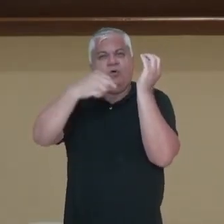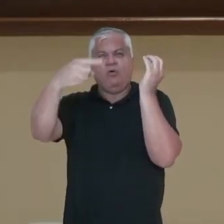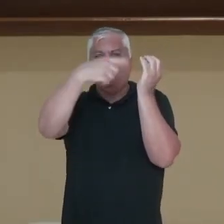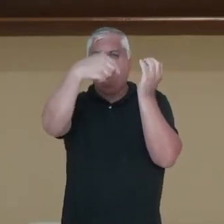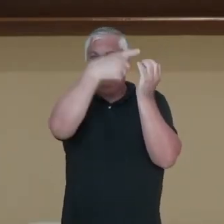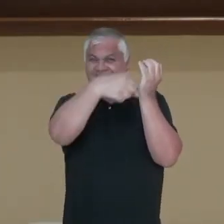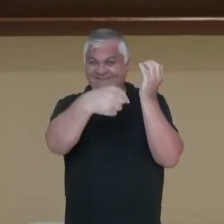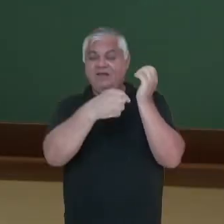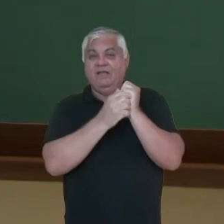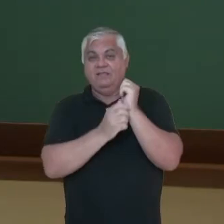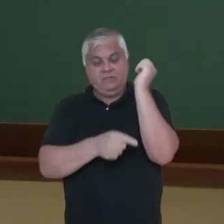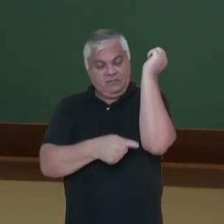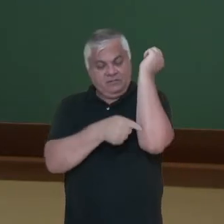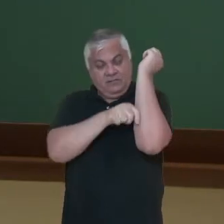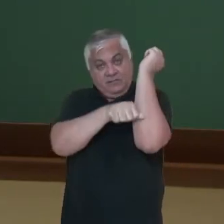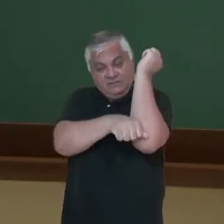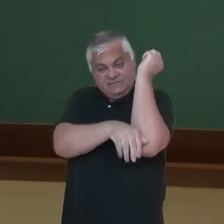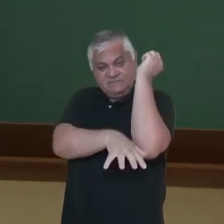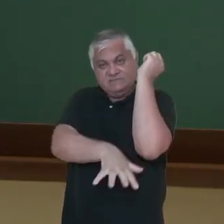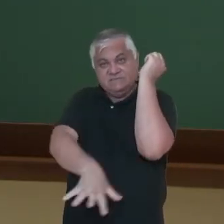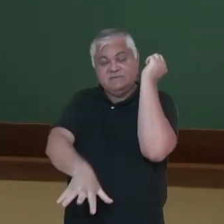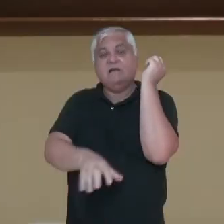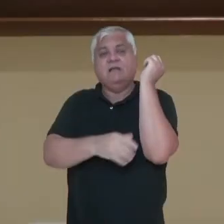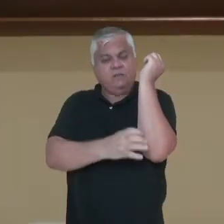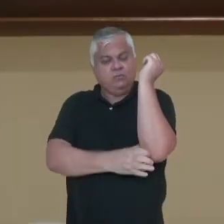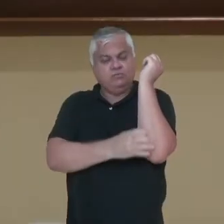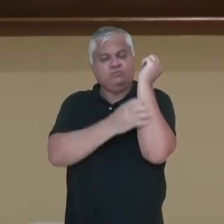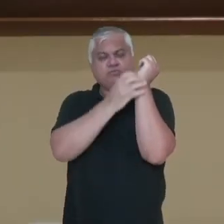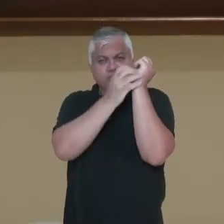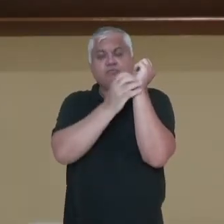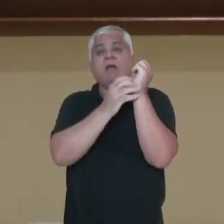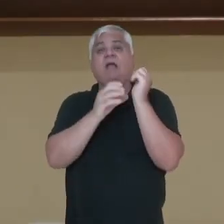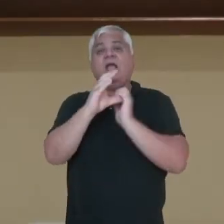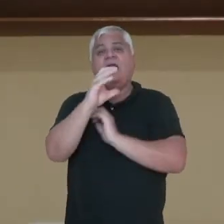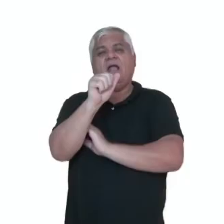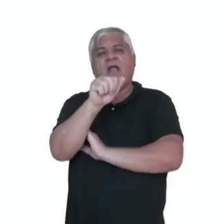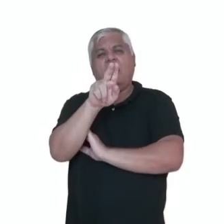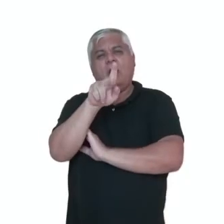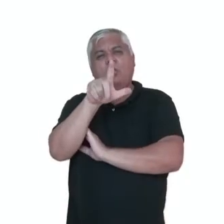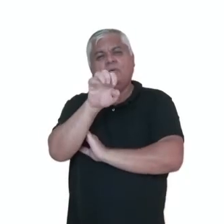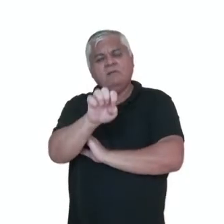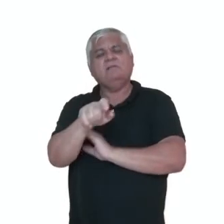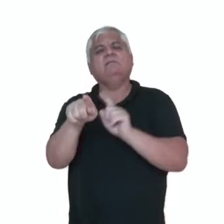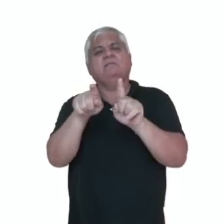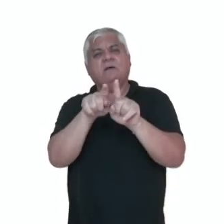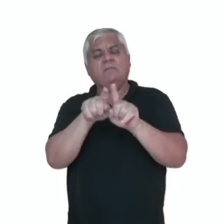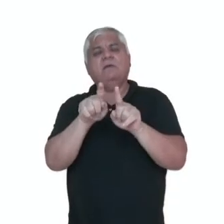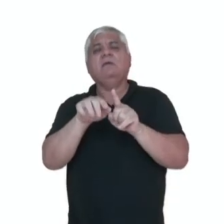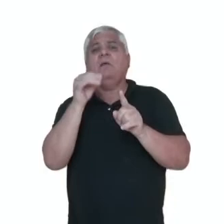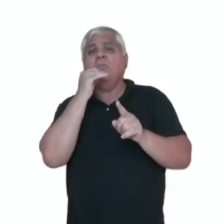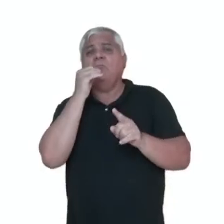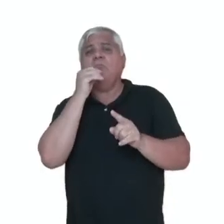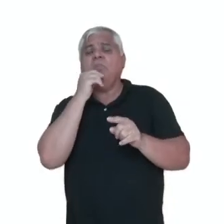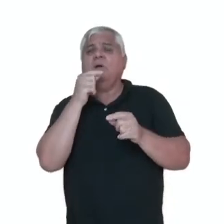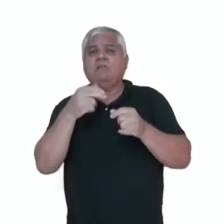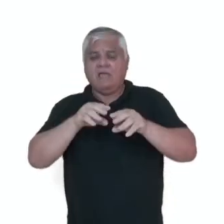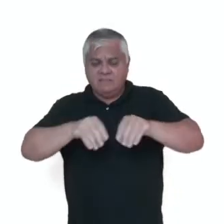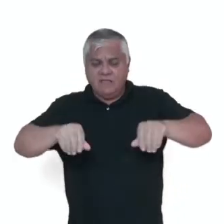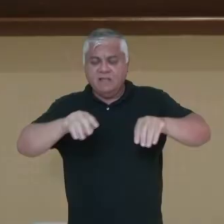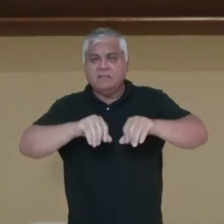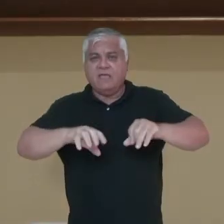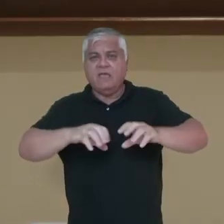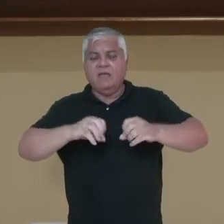E o caule pode ser tanto subcutâneo quanto crescer abaixo do solo, tá? Então, ou ainda, né, crescer paralelo à superfície, que é o que